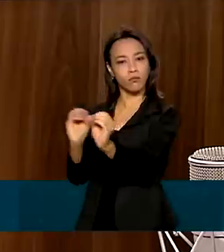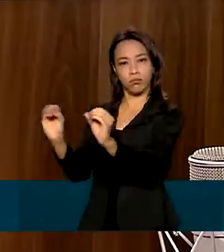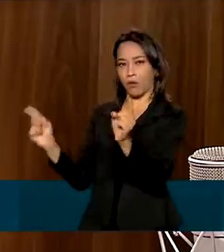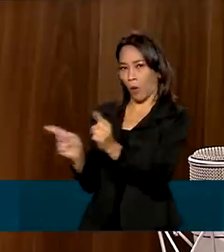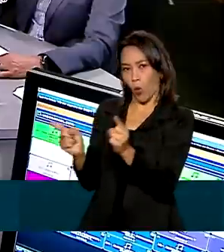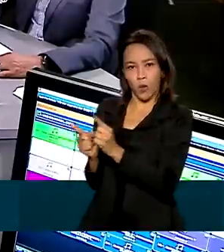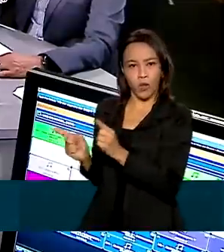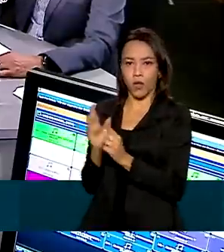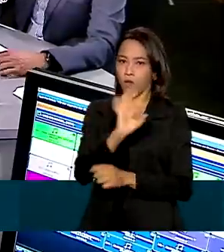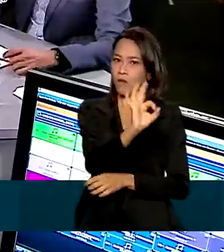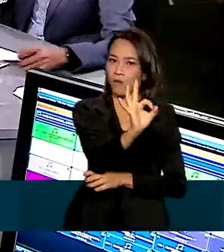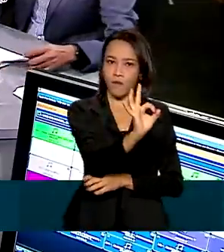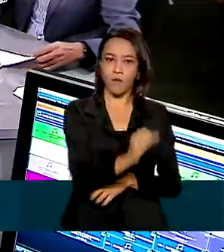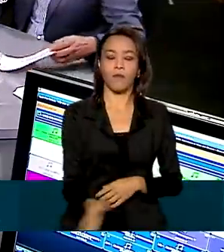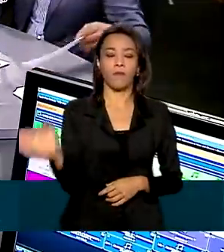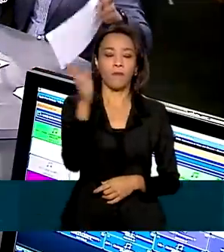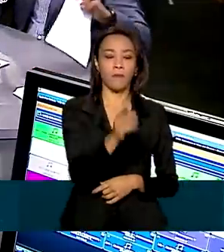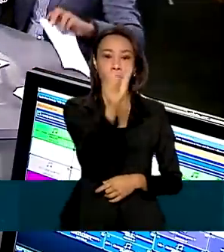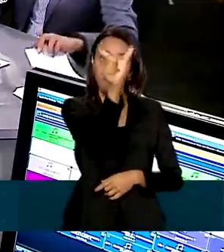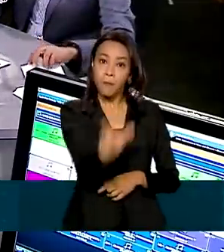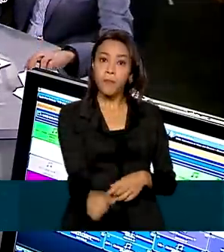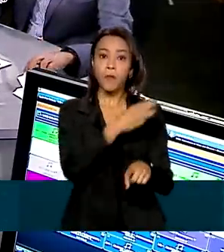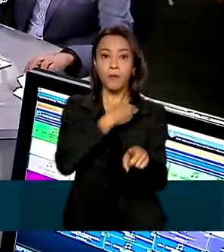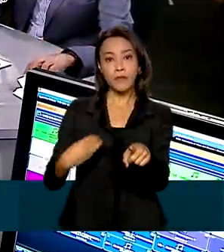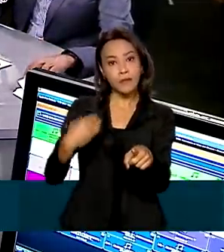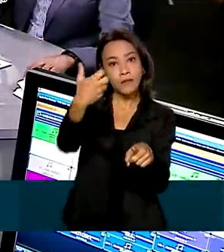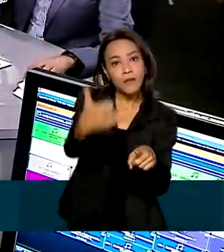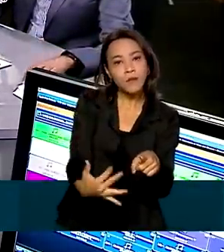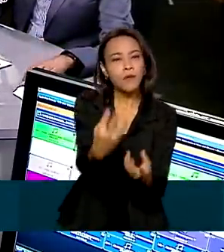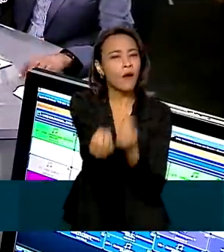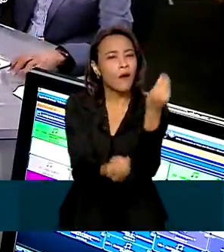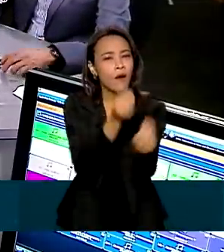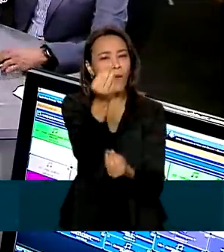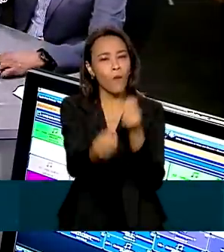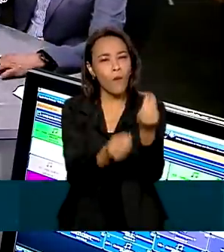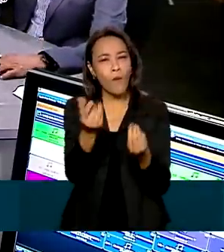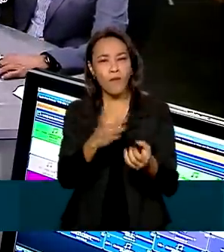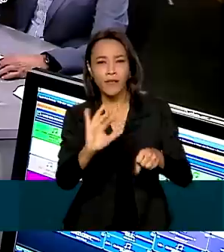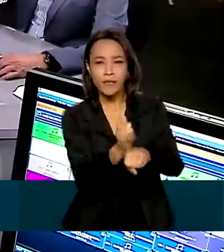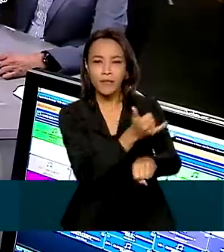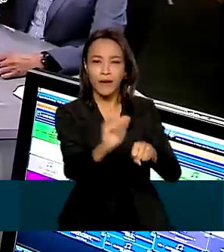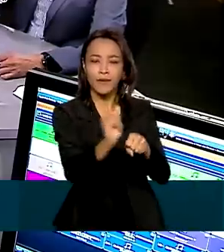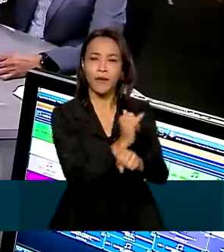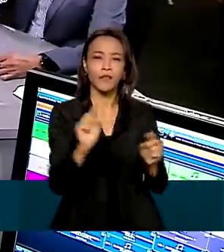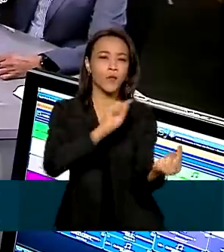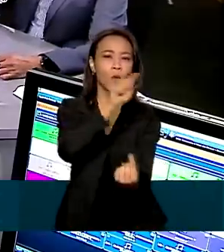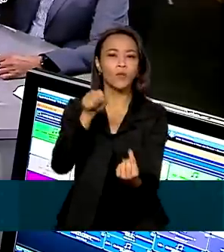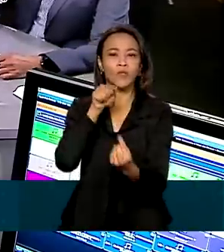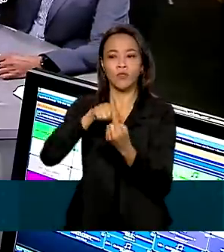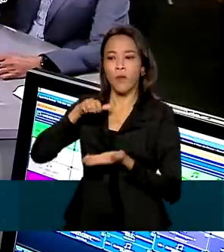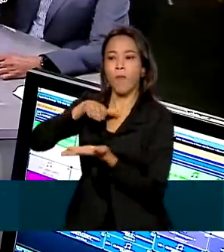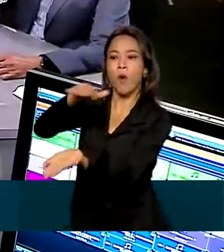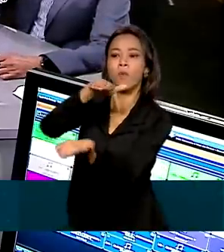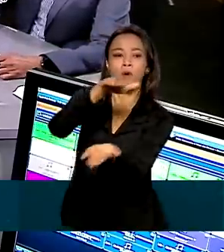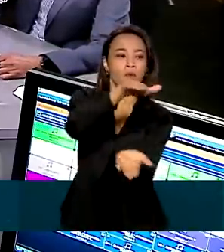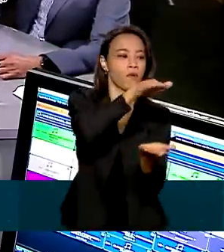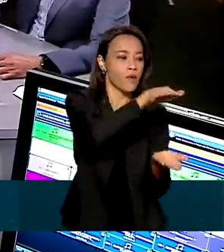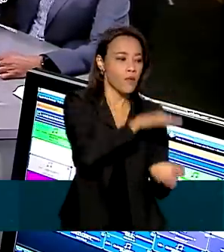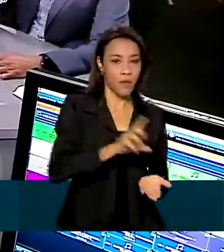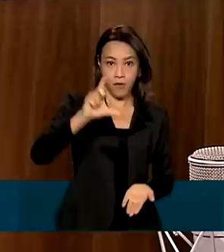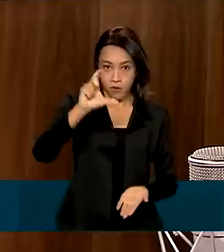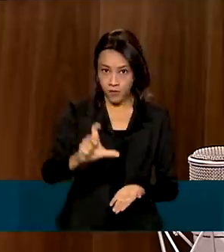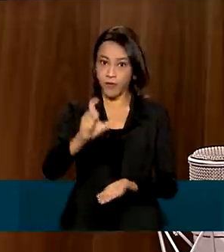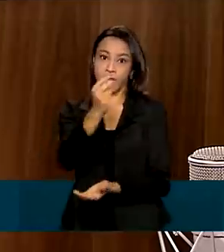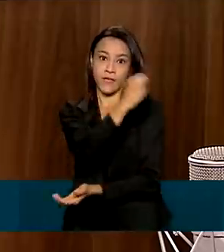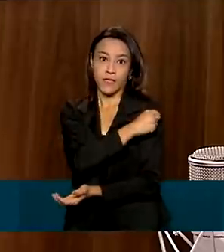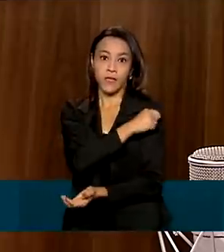encurtar o prazo. Marcelo Queiroga explicou como vai funcionar a nova metodologia para distribuição de vacinas por faixa